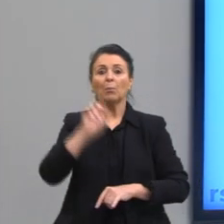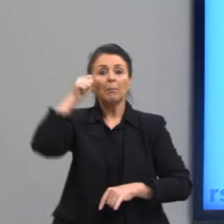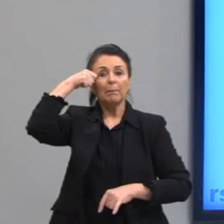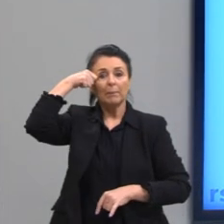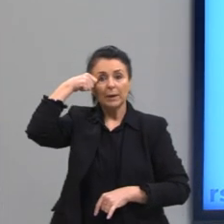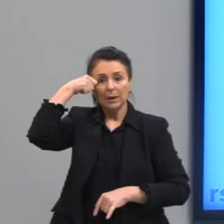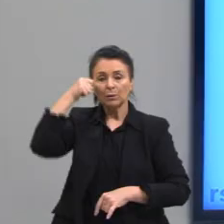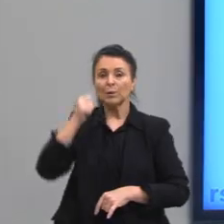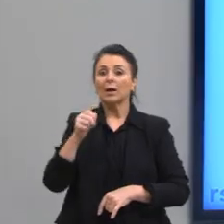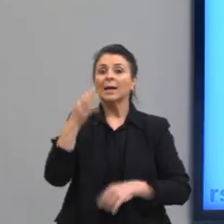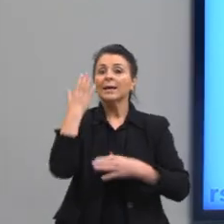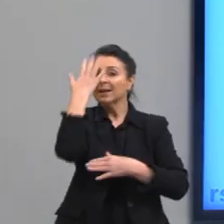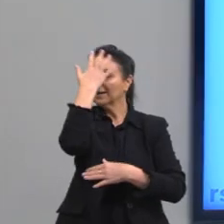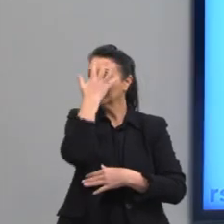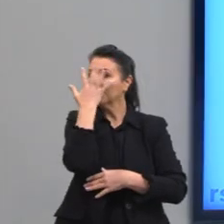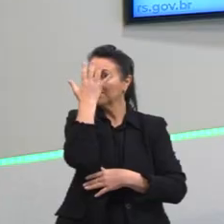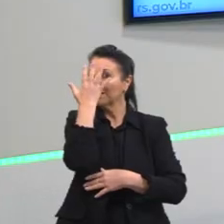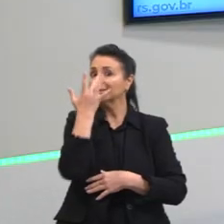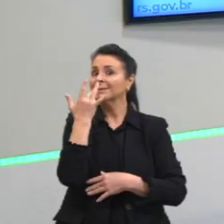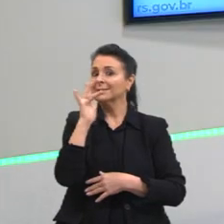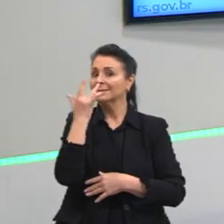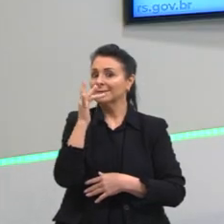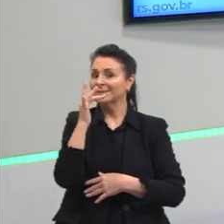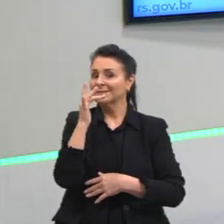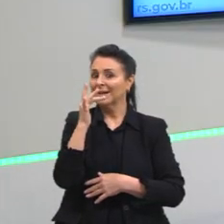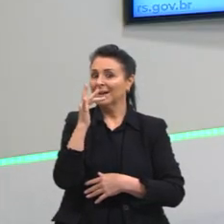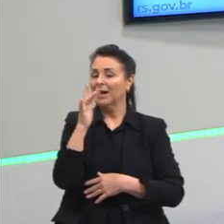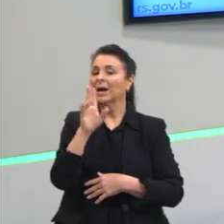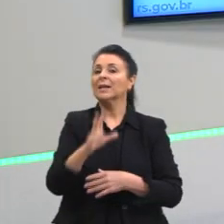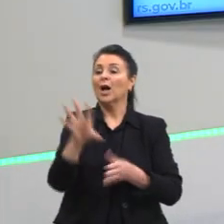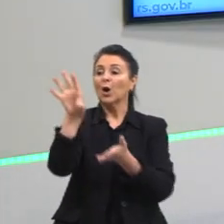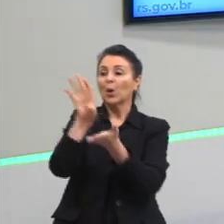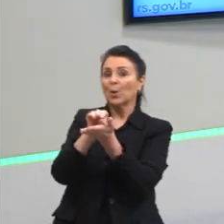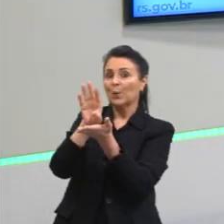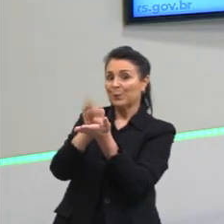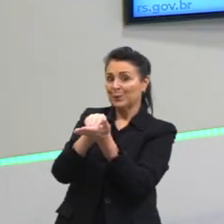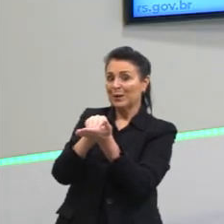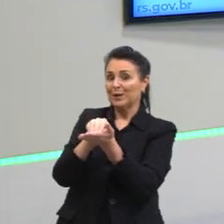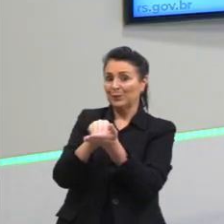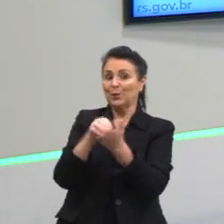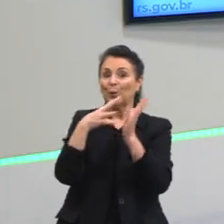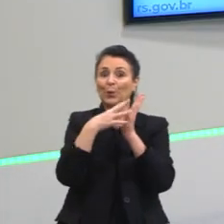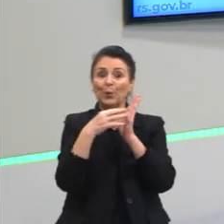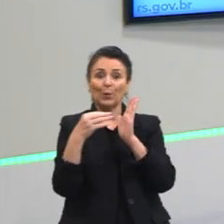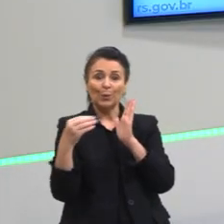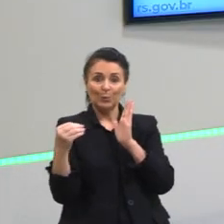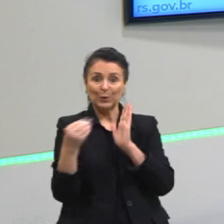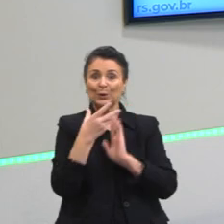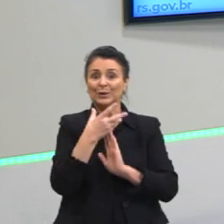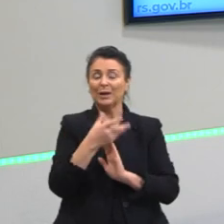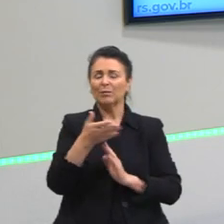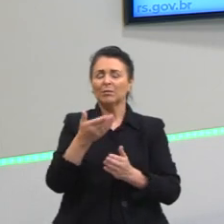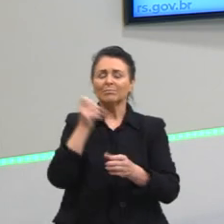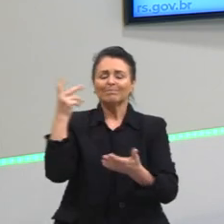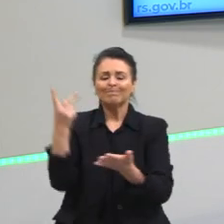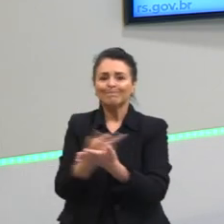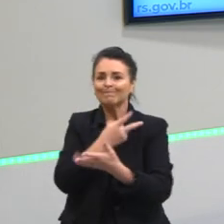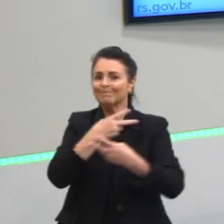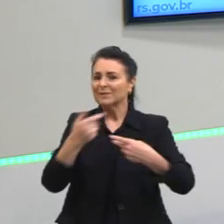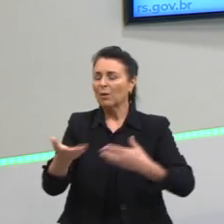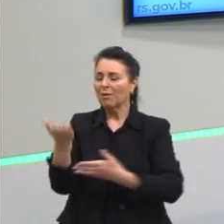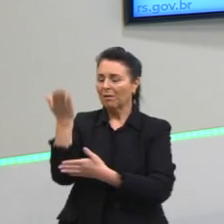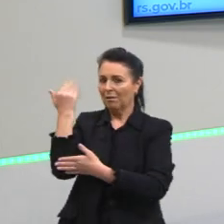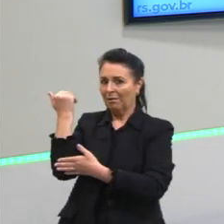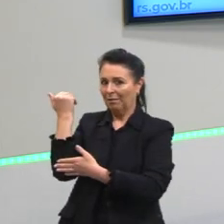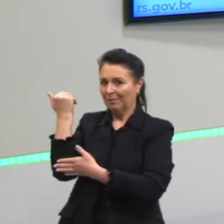fazendo aí o estilo do rosto do Guy Fawkes. Essas máscaras que eram usadas, são usadas hoje em protestos. É interessante